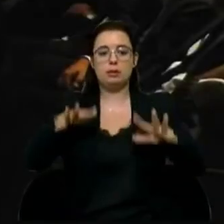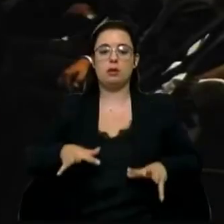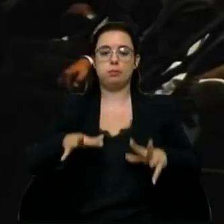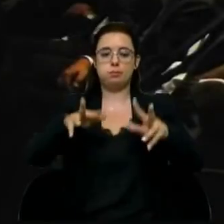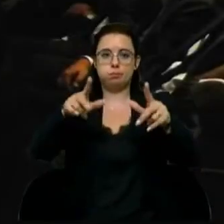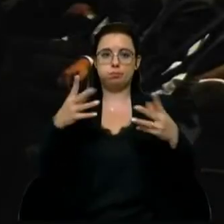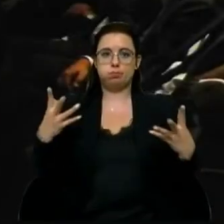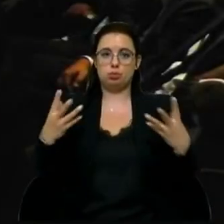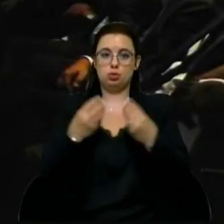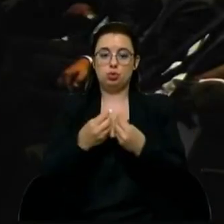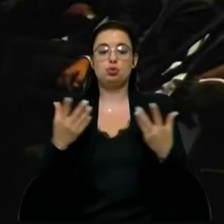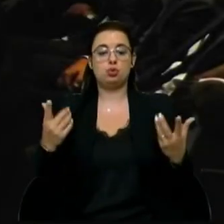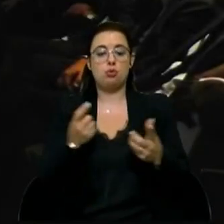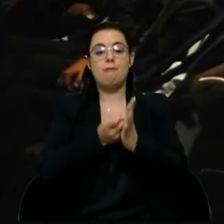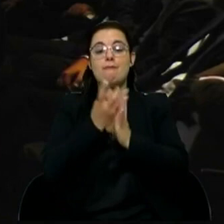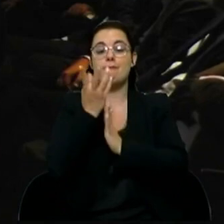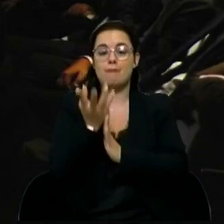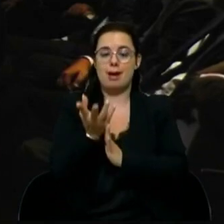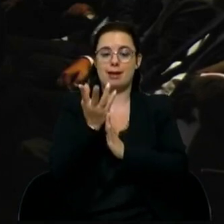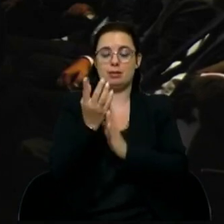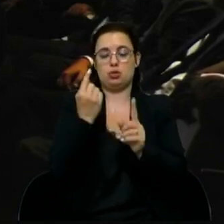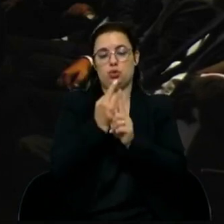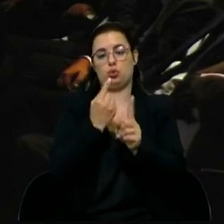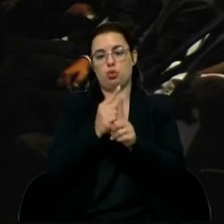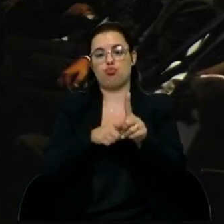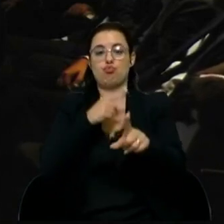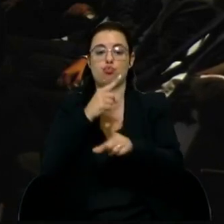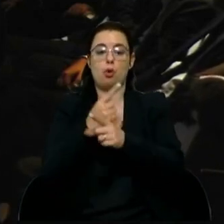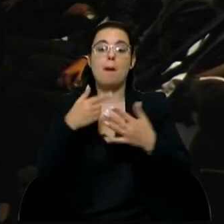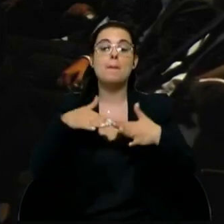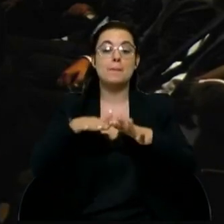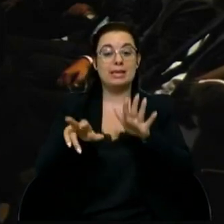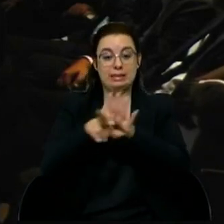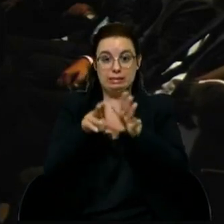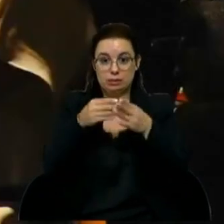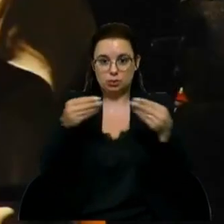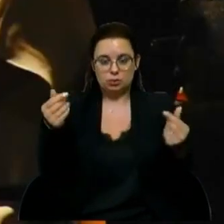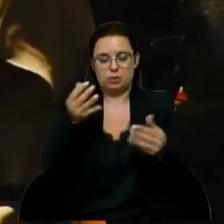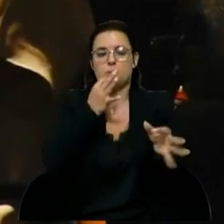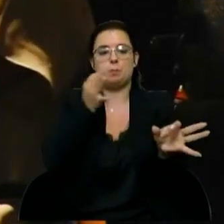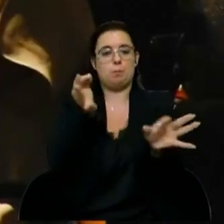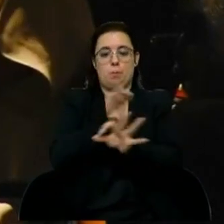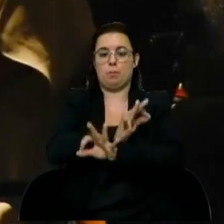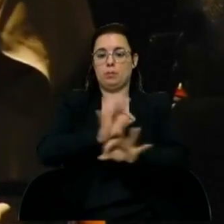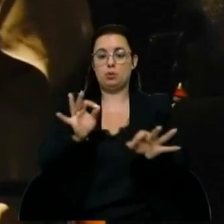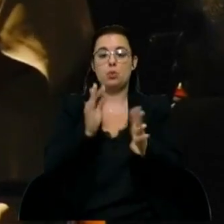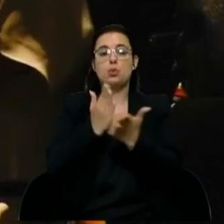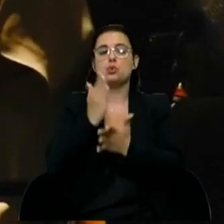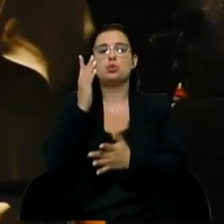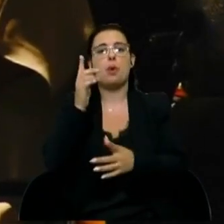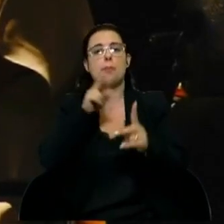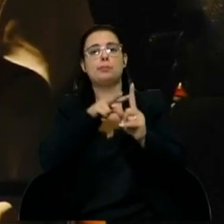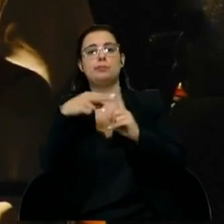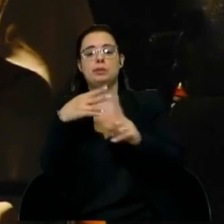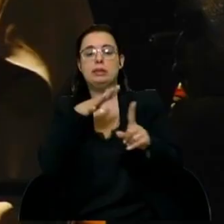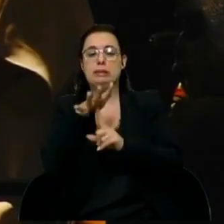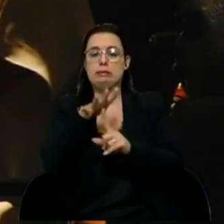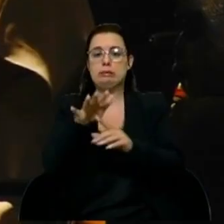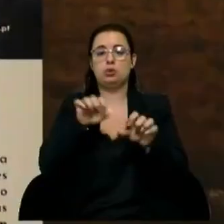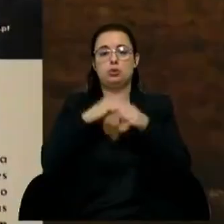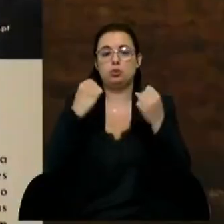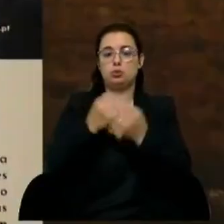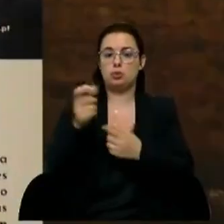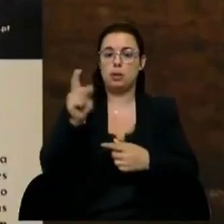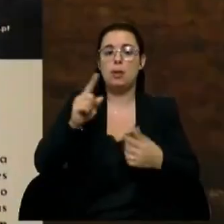conjuntamente vários elementos. Mas os resultados são fantásticos, não só de uma perspectiva de impacto social,